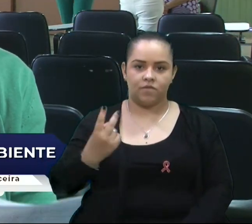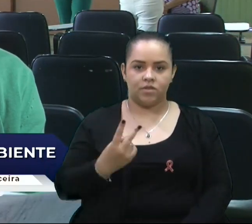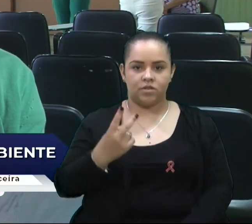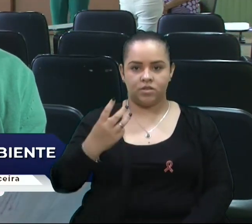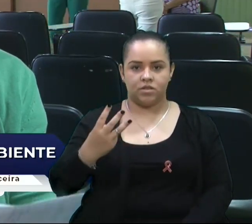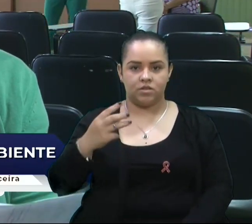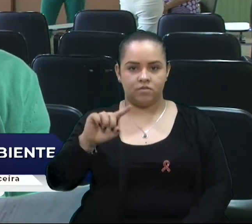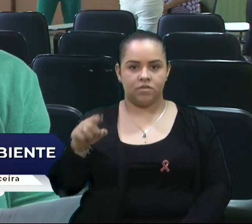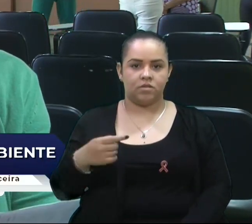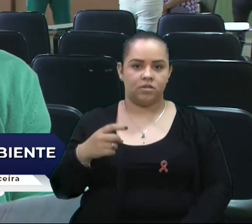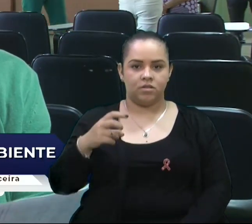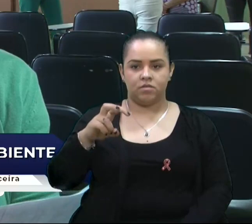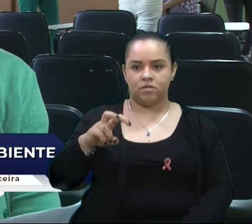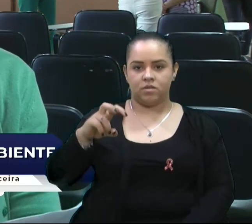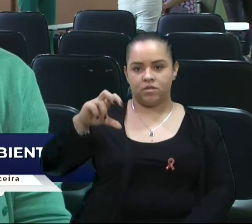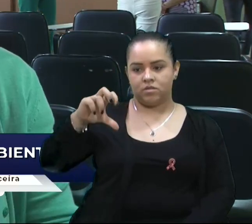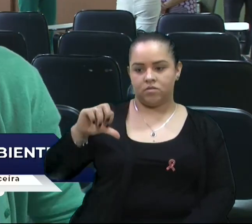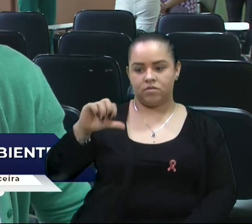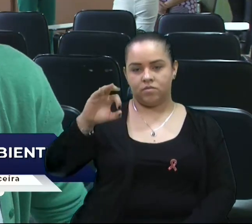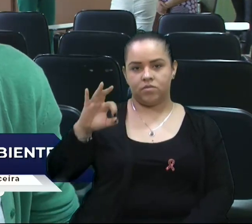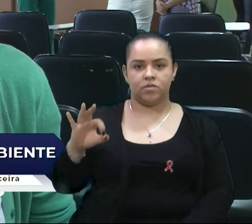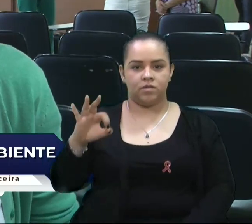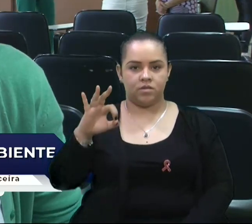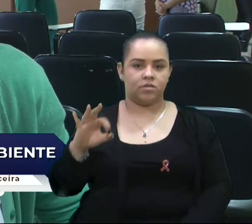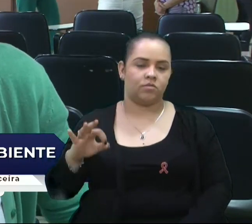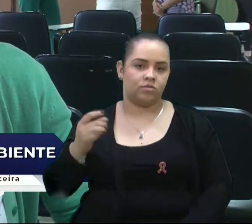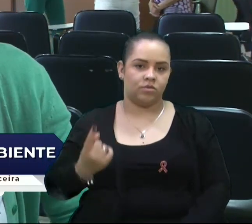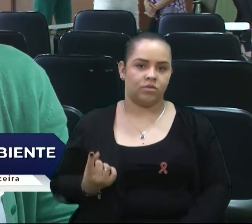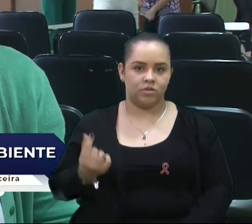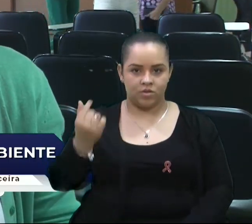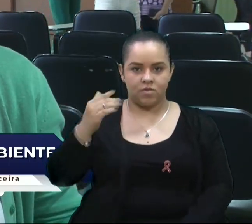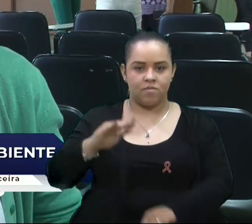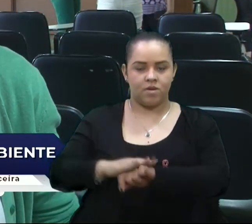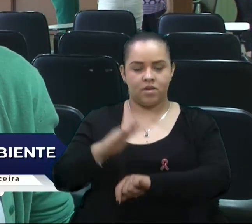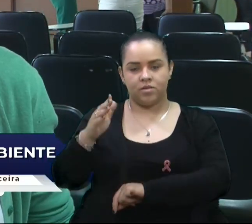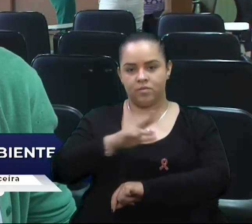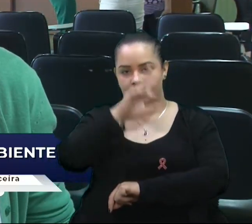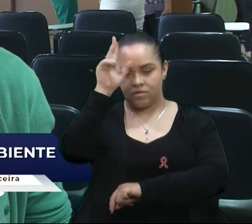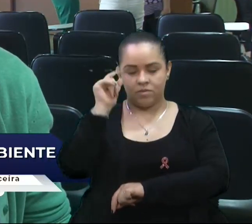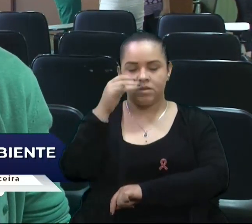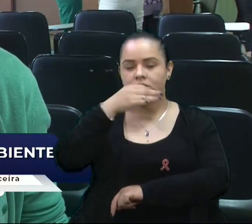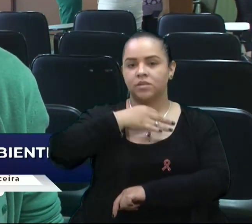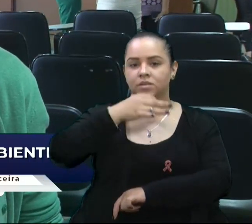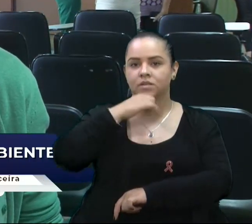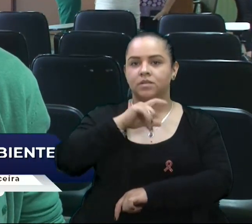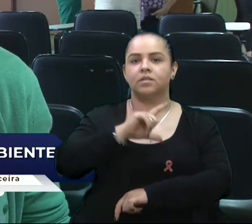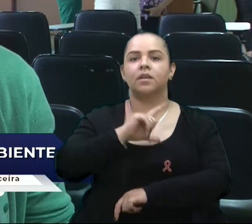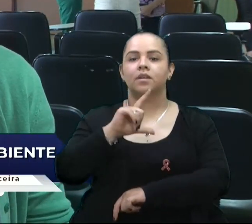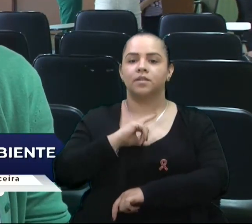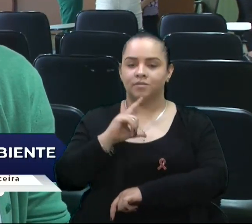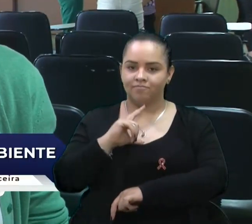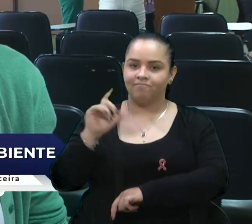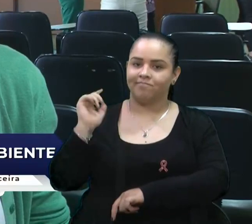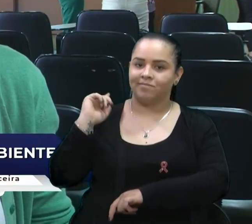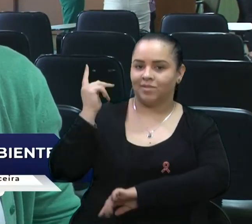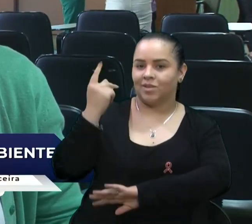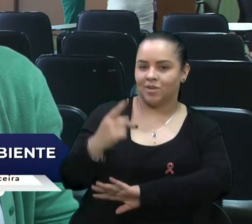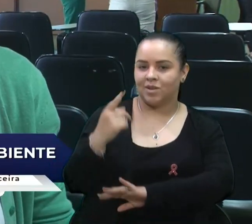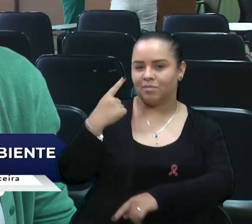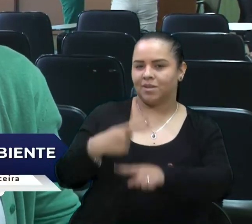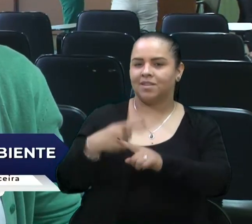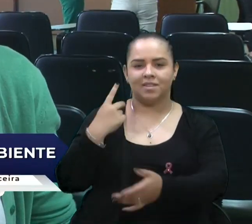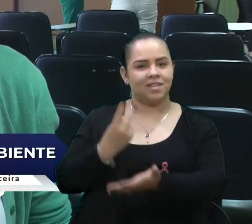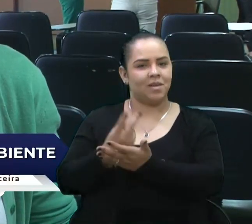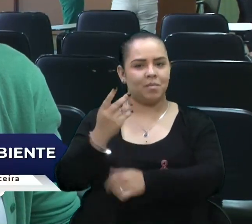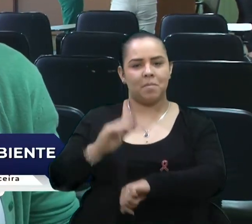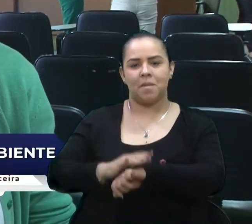,59% na receita do município. Caxias do Sul já tem história nesse sentido porque sempre investe